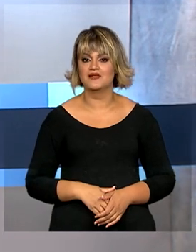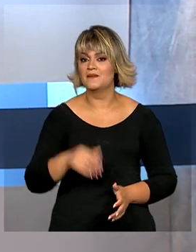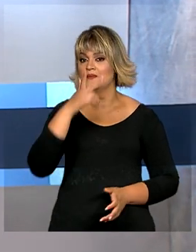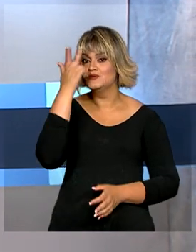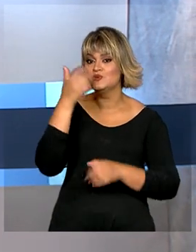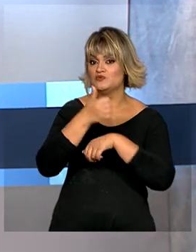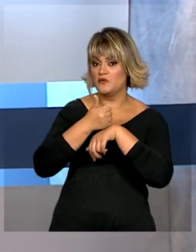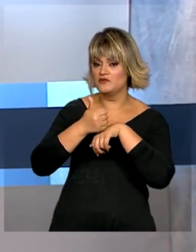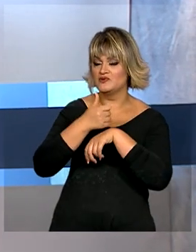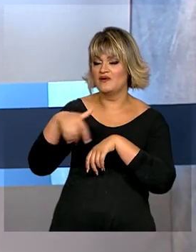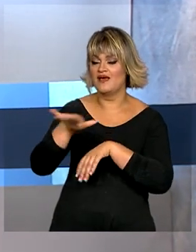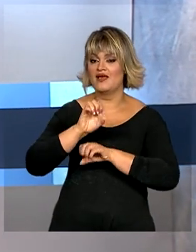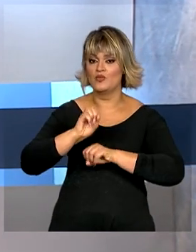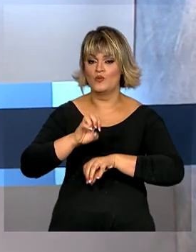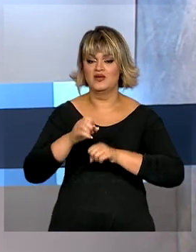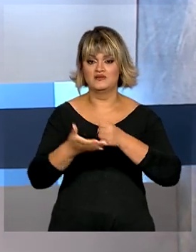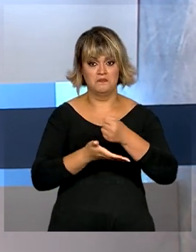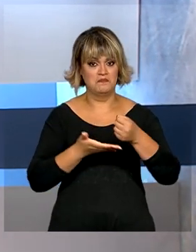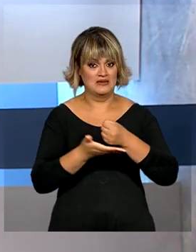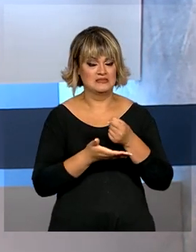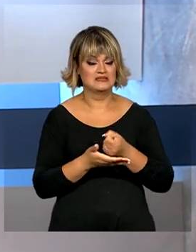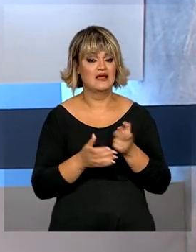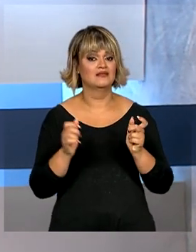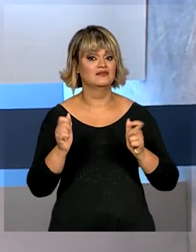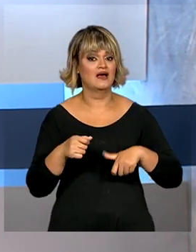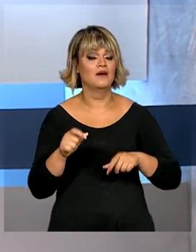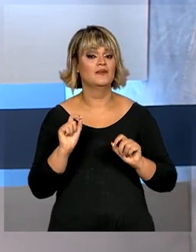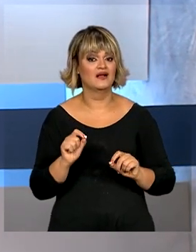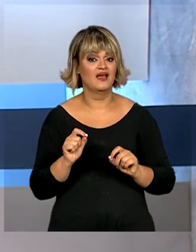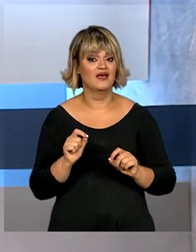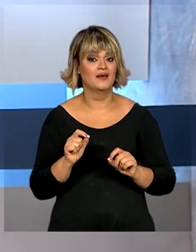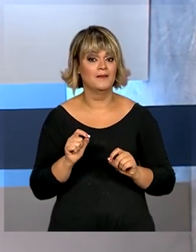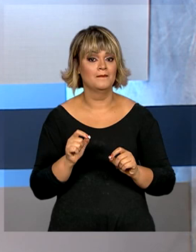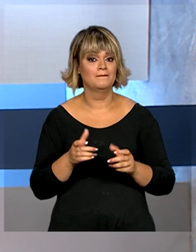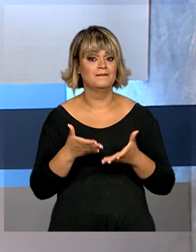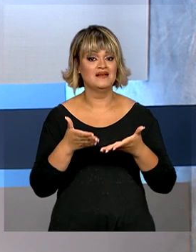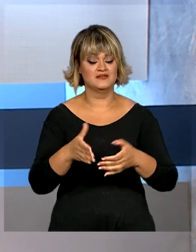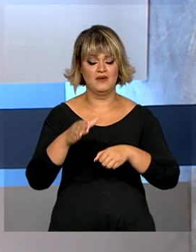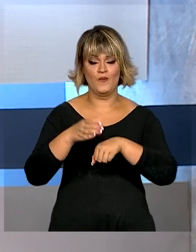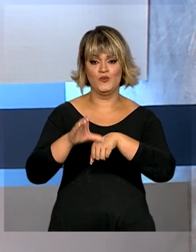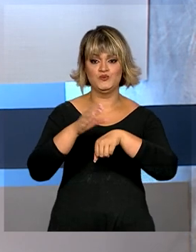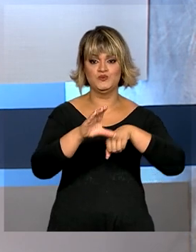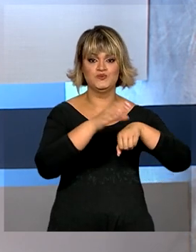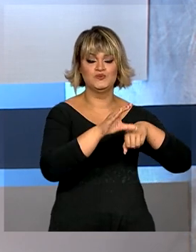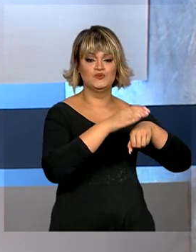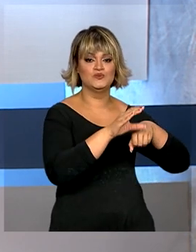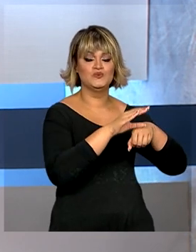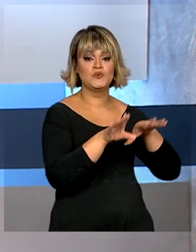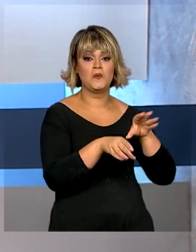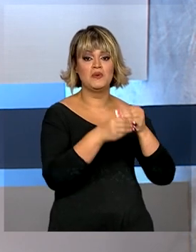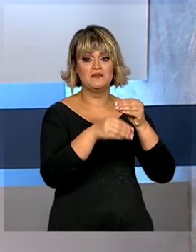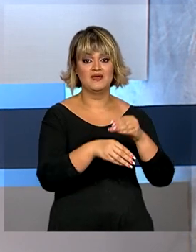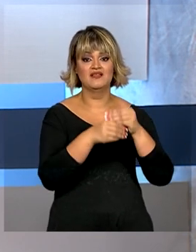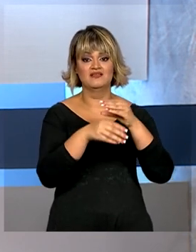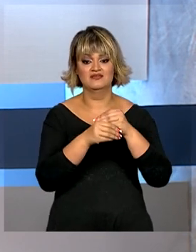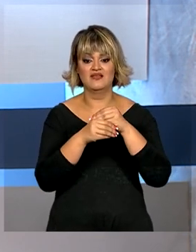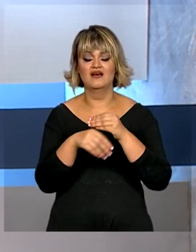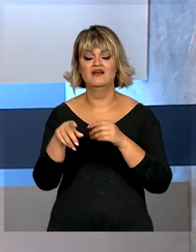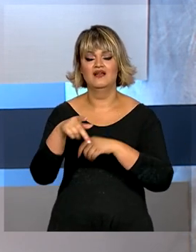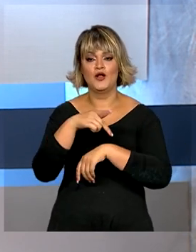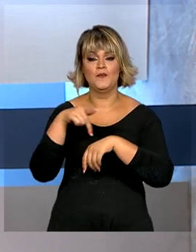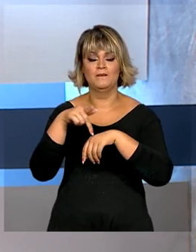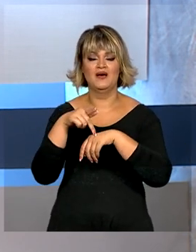Profissionais da educação básica podem se candidatar para participar de cursos de especialização em Limerick, na